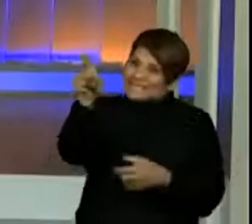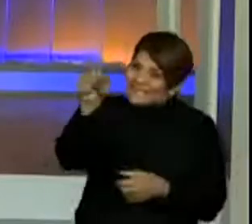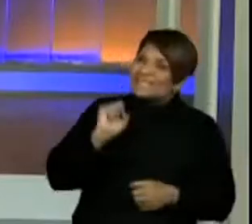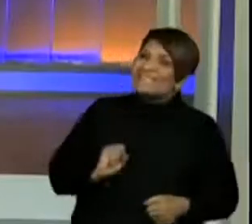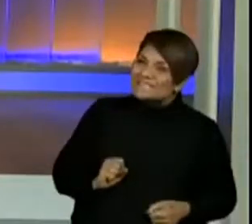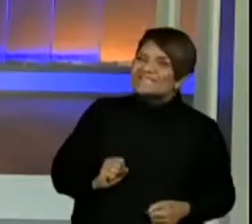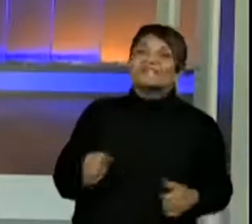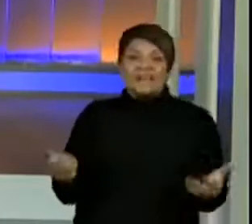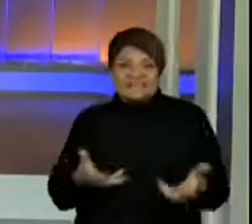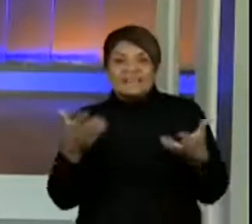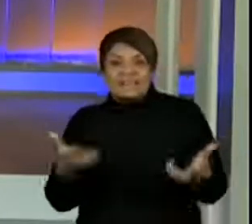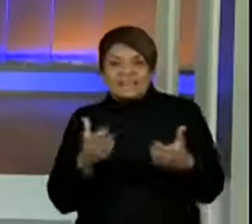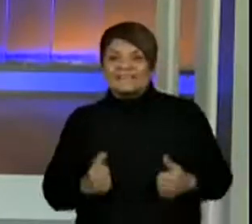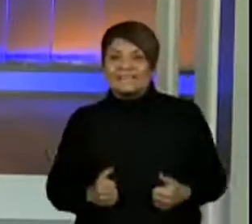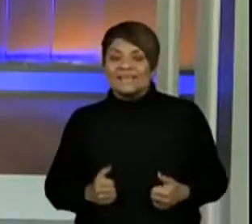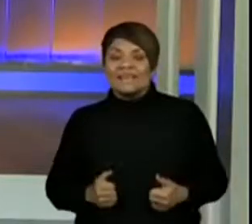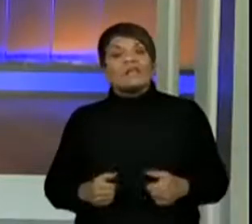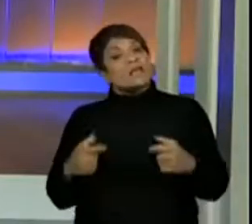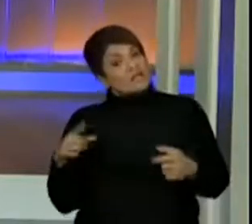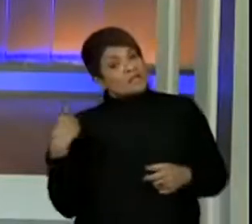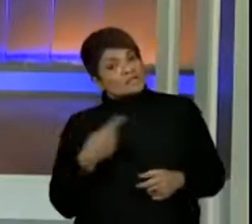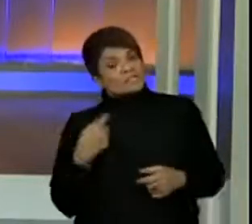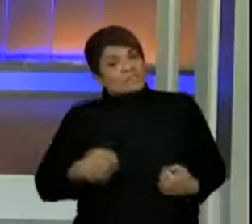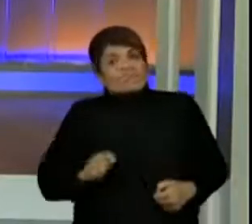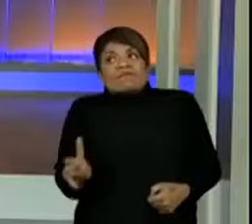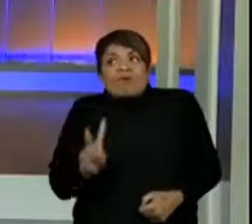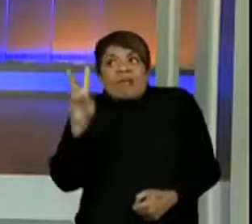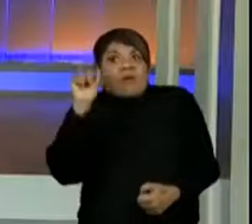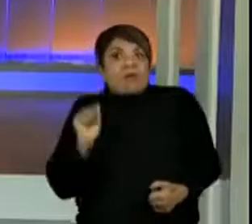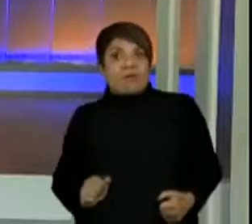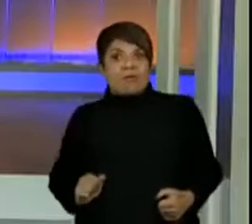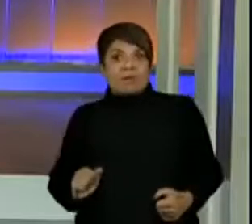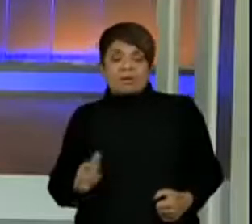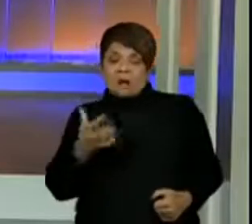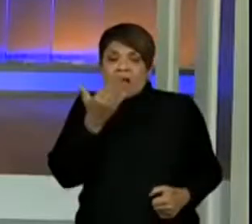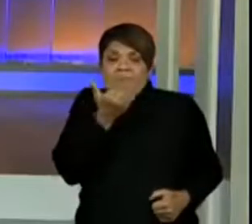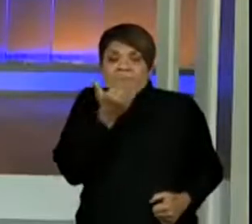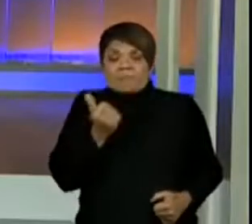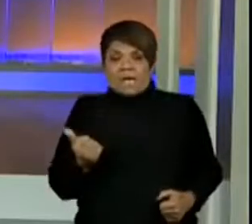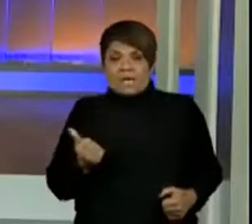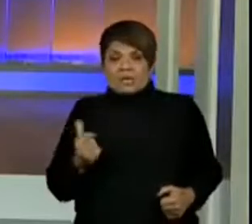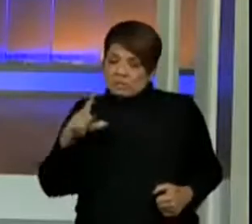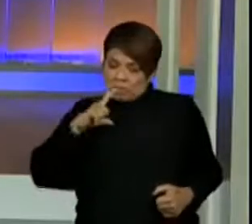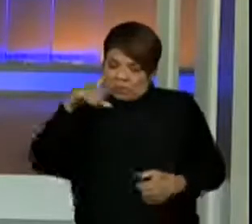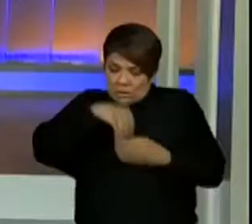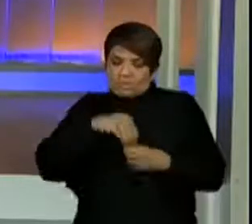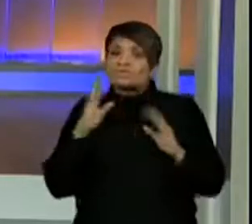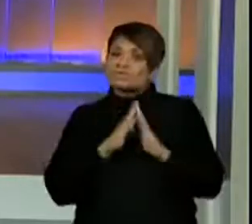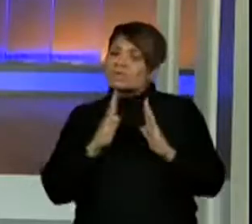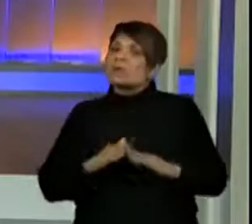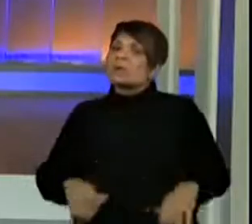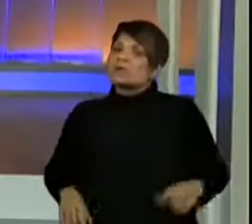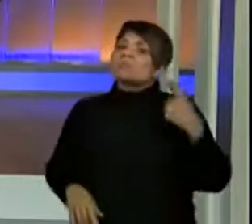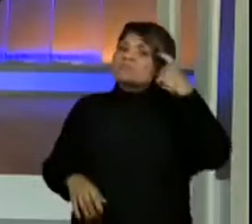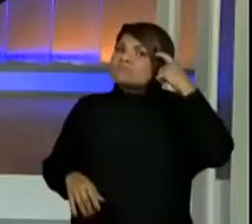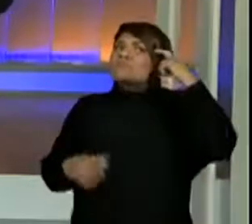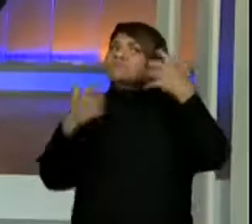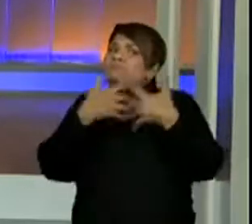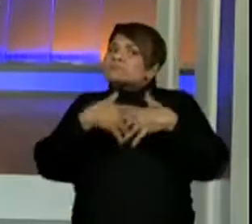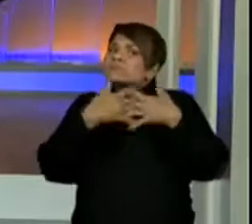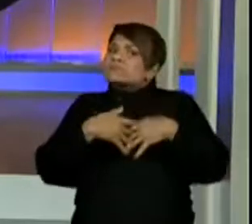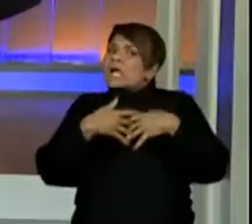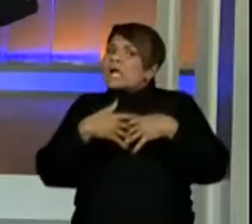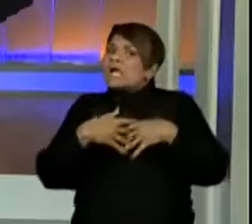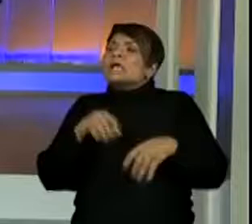Olha só, nós temos que valorizar o alimento que nós temos na nossa casa e pensar que